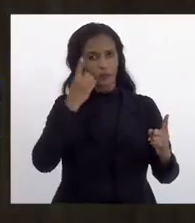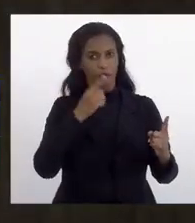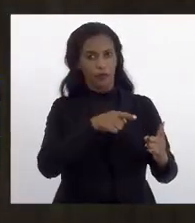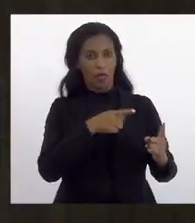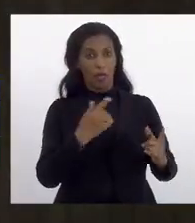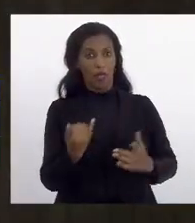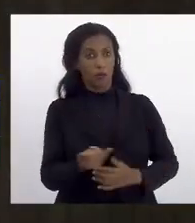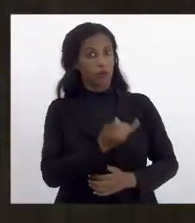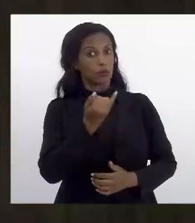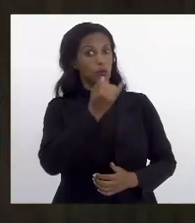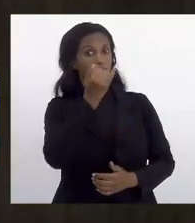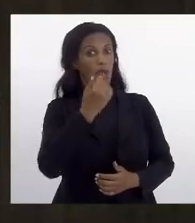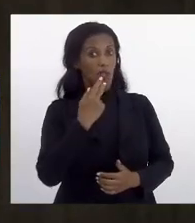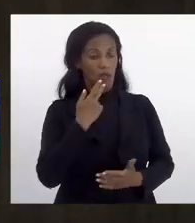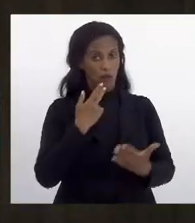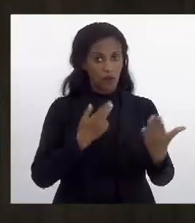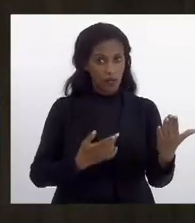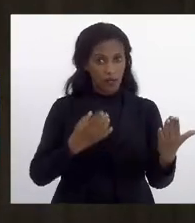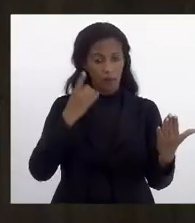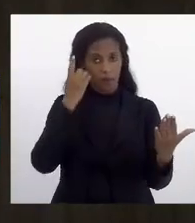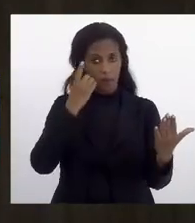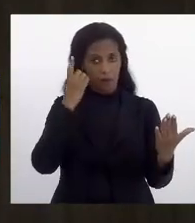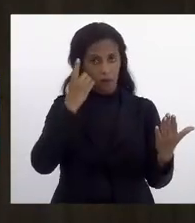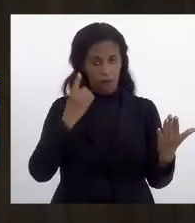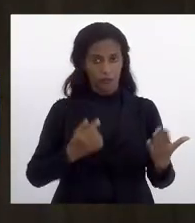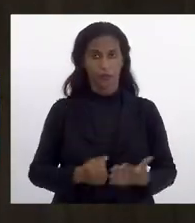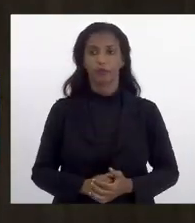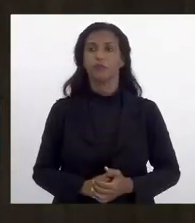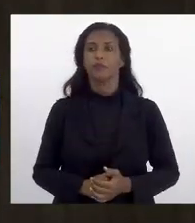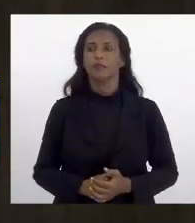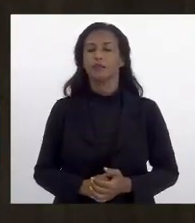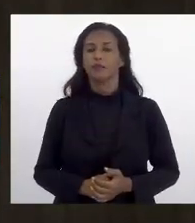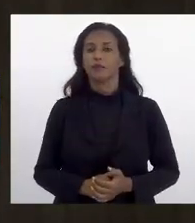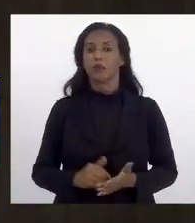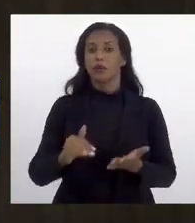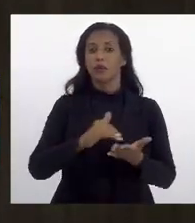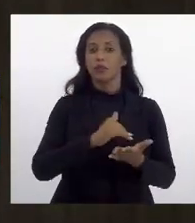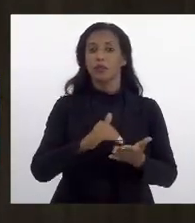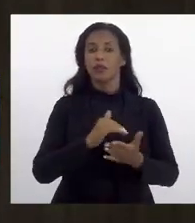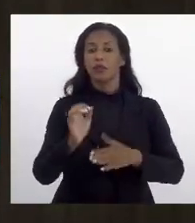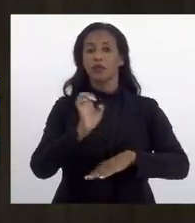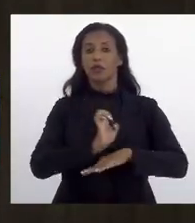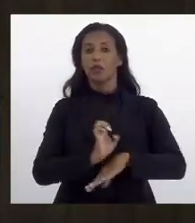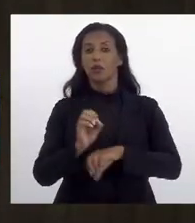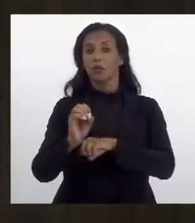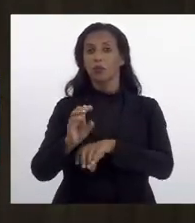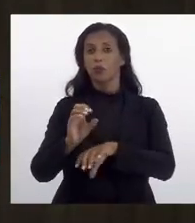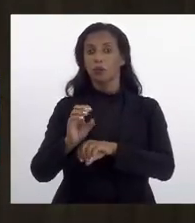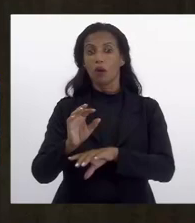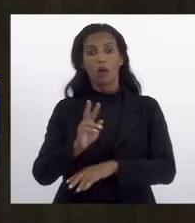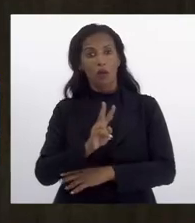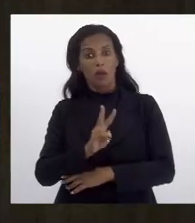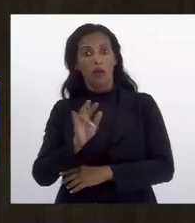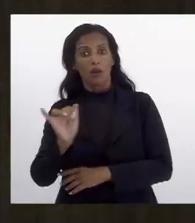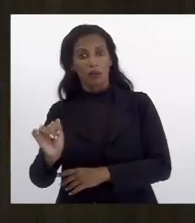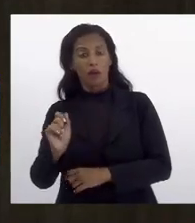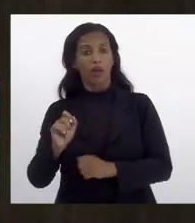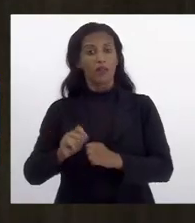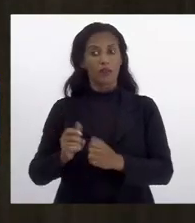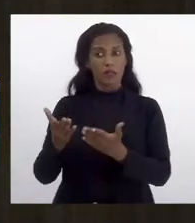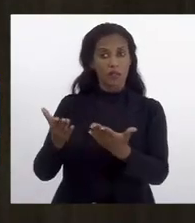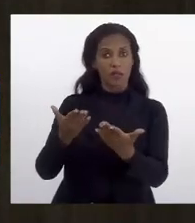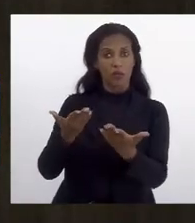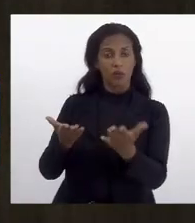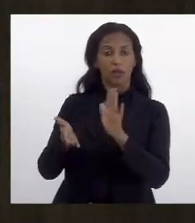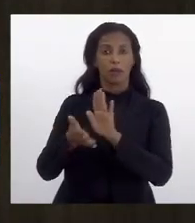fundamental. Inclusive, eu disse à deputada Dani que o secretário de Estado de Educação vai fazer o que a deputada Dani